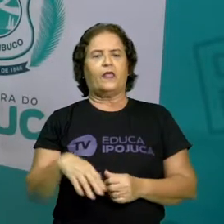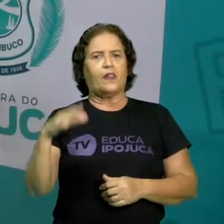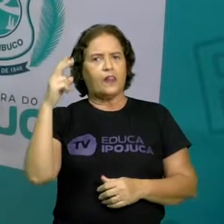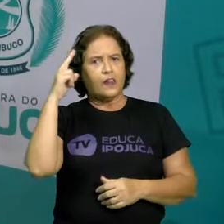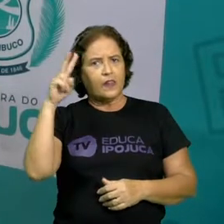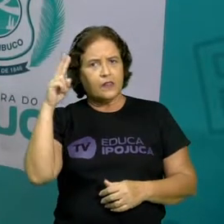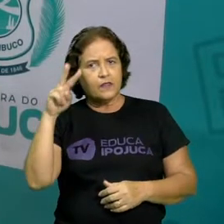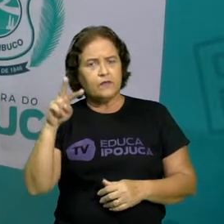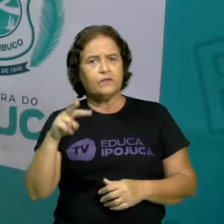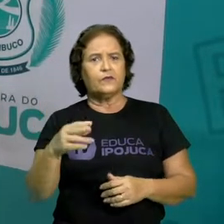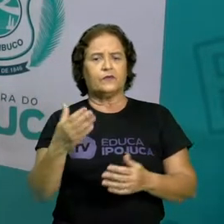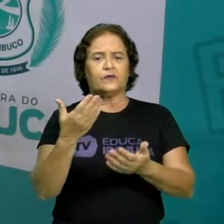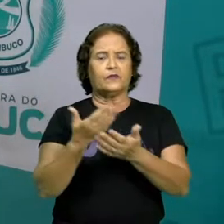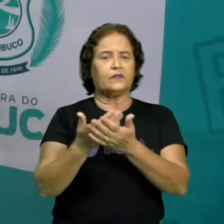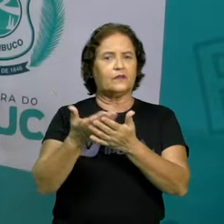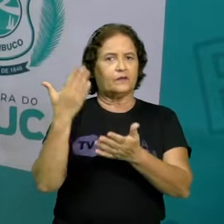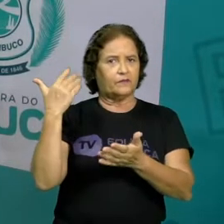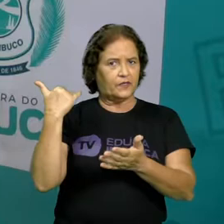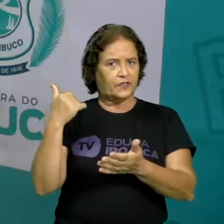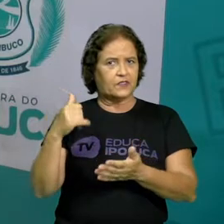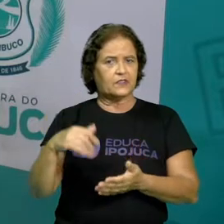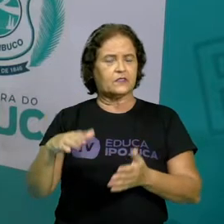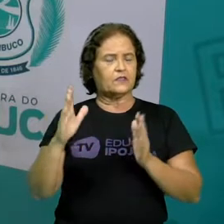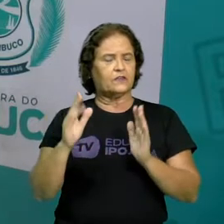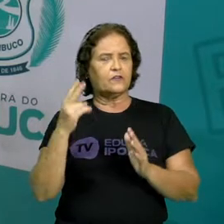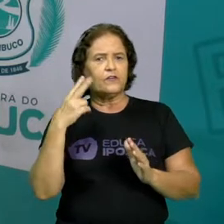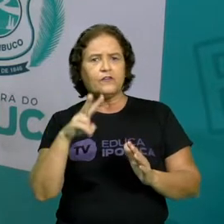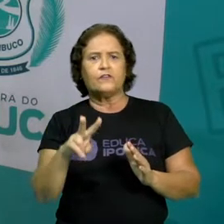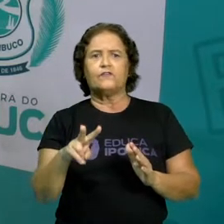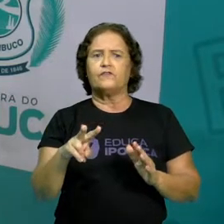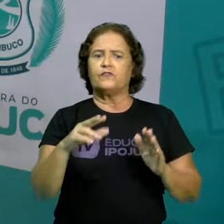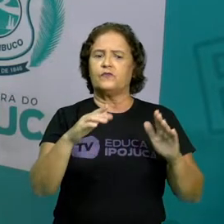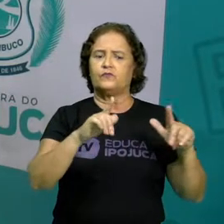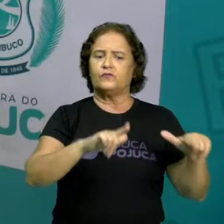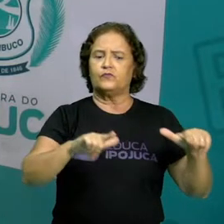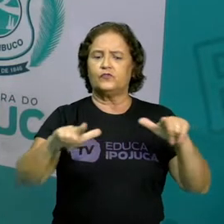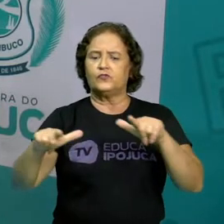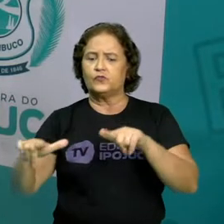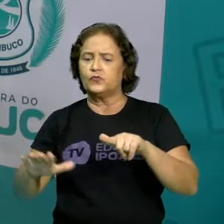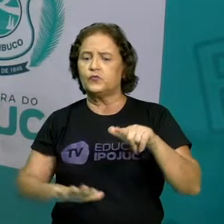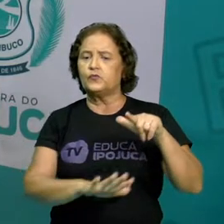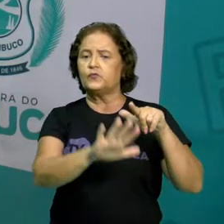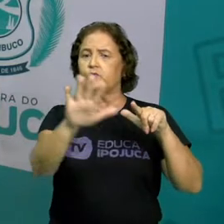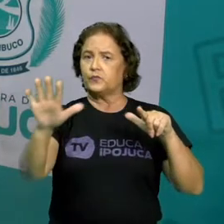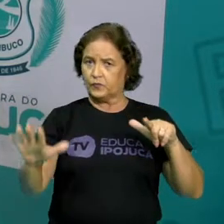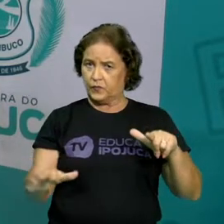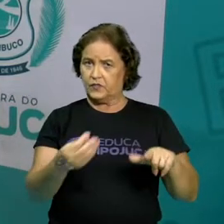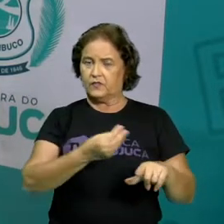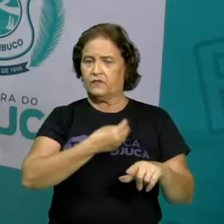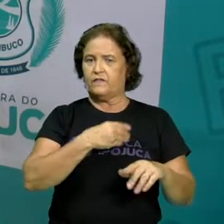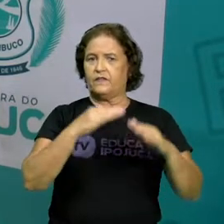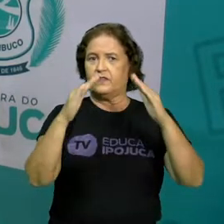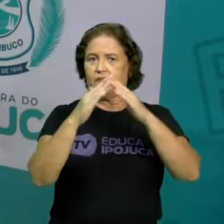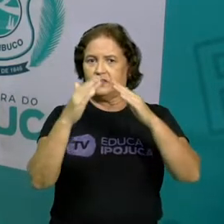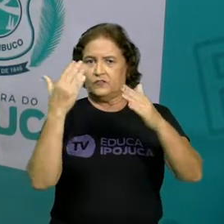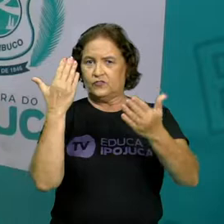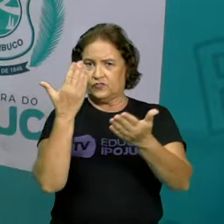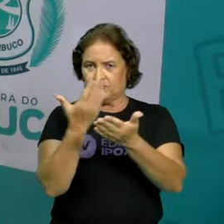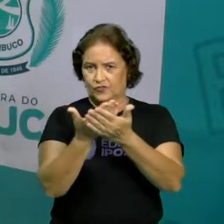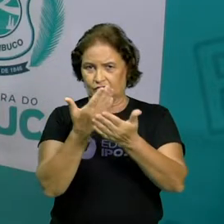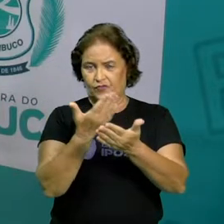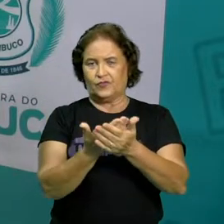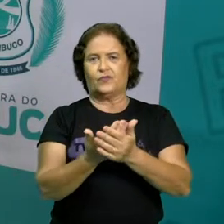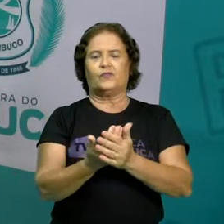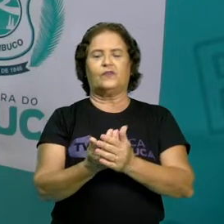alguns espaços de vivências, né? Nós vimos que a escola onde vocês estudam é um espaço de